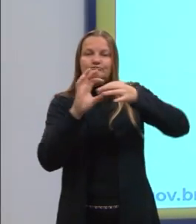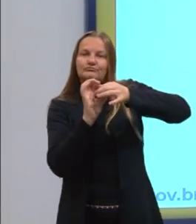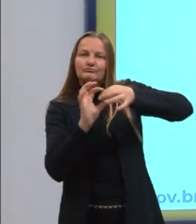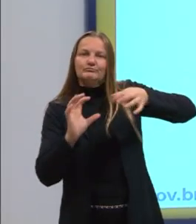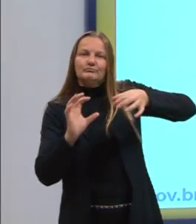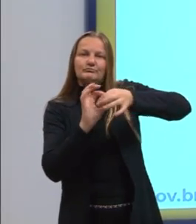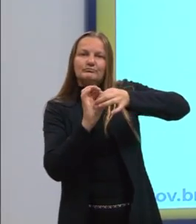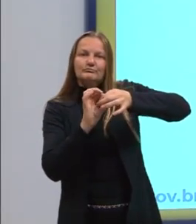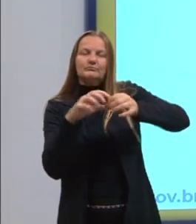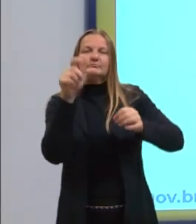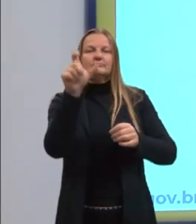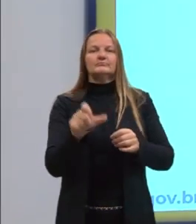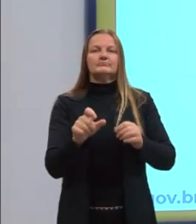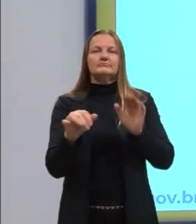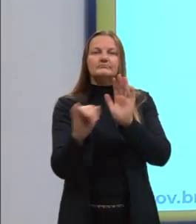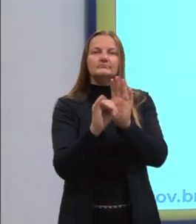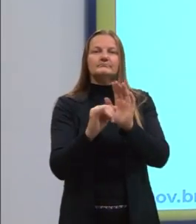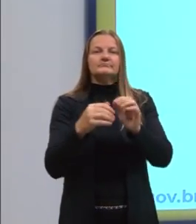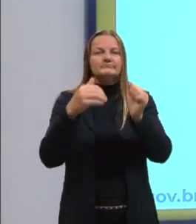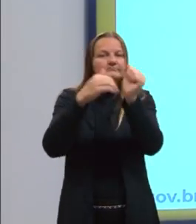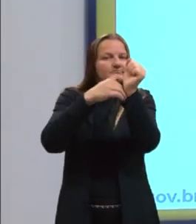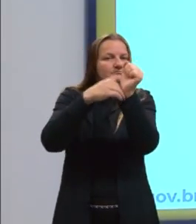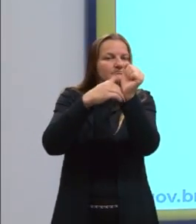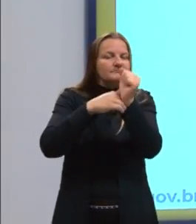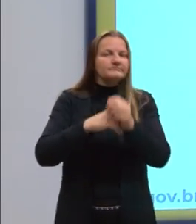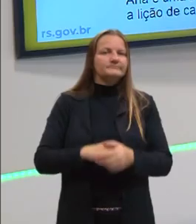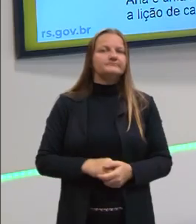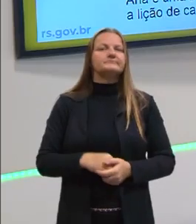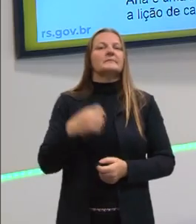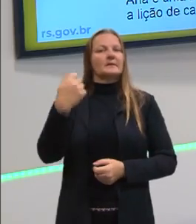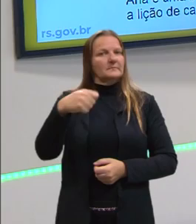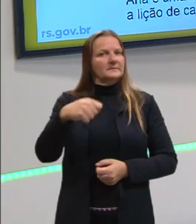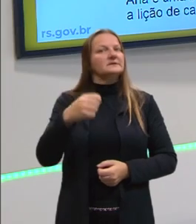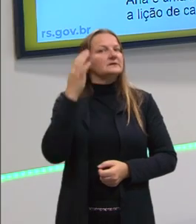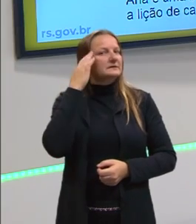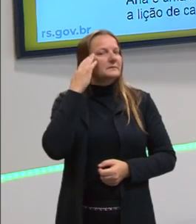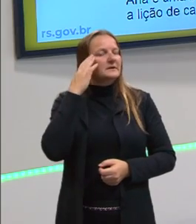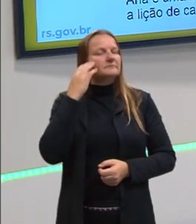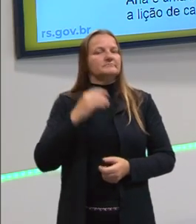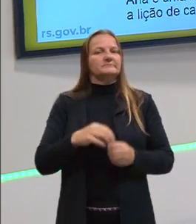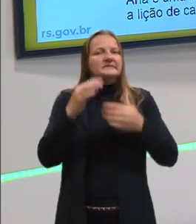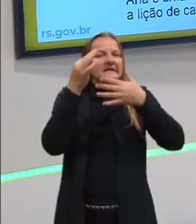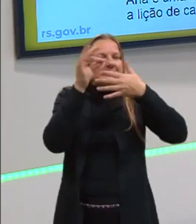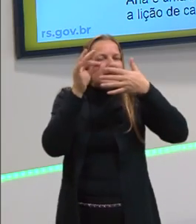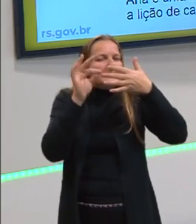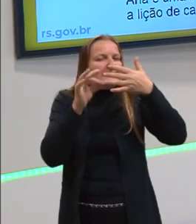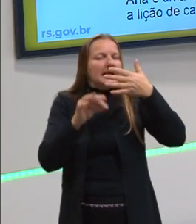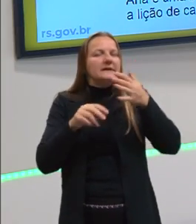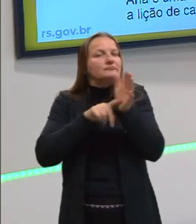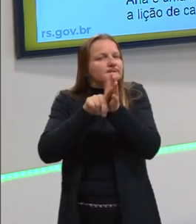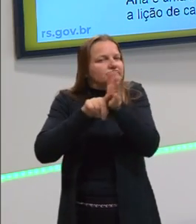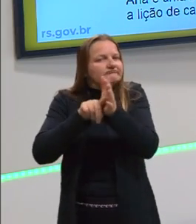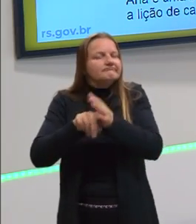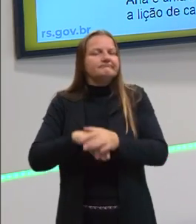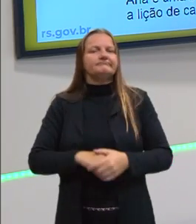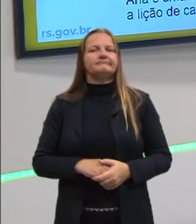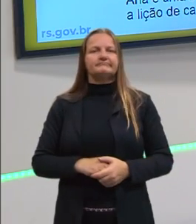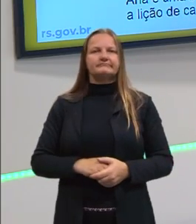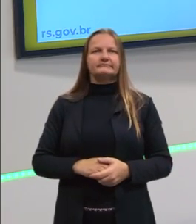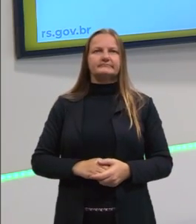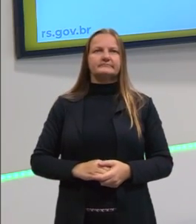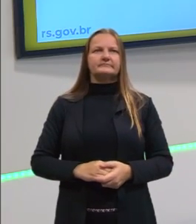esse sujeito oculto. Então, isso a gente também tem que se atentar quando a gente estiver falando de sujeitos ocultos.